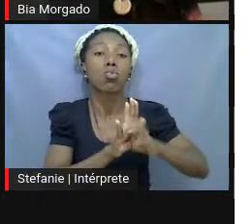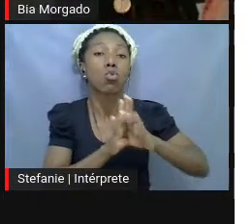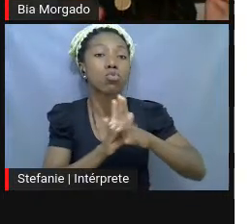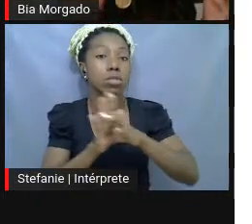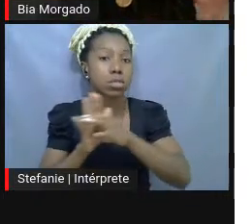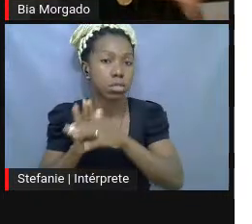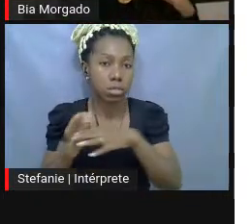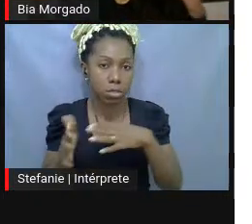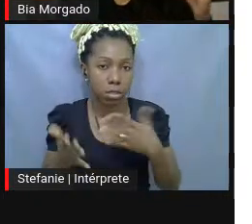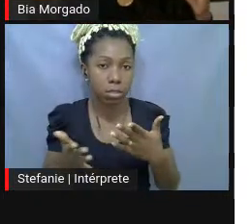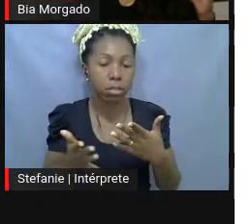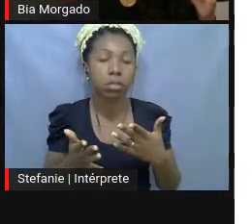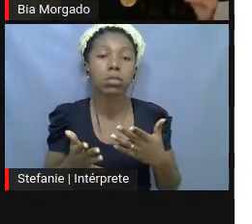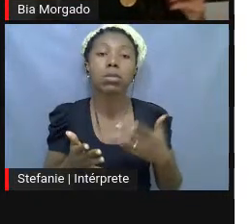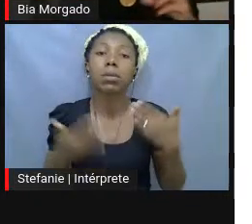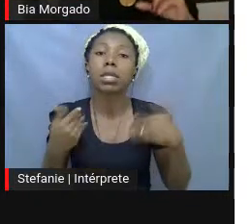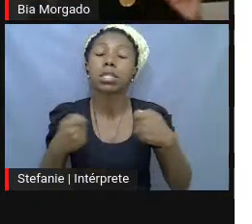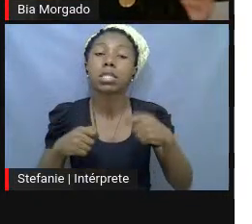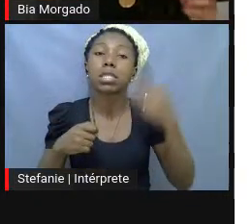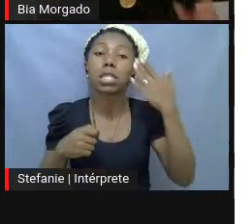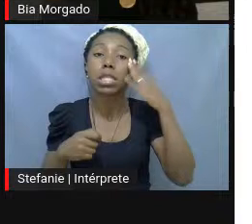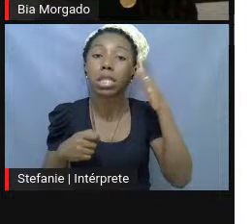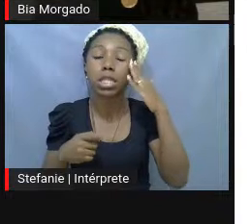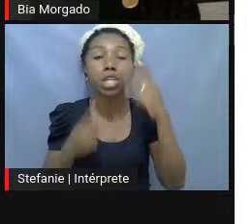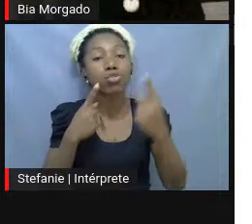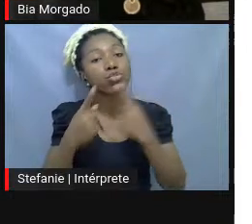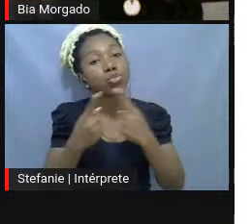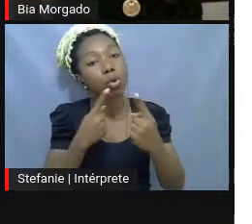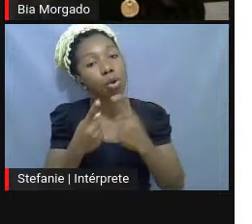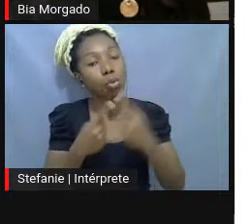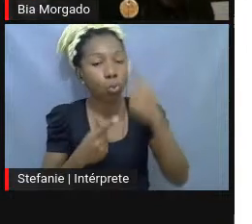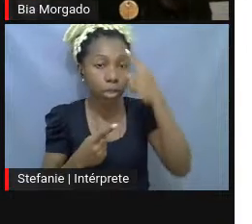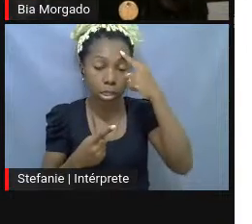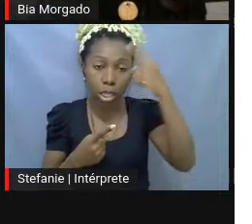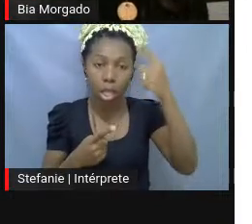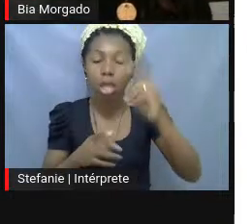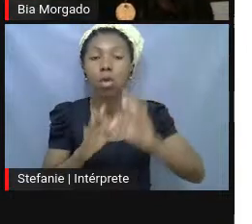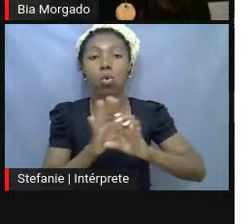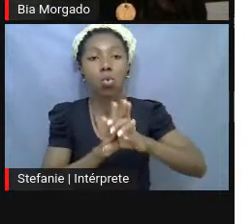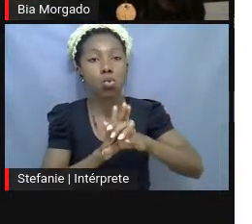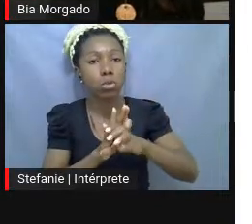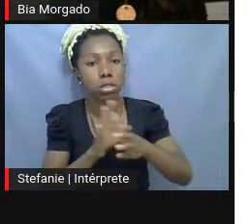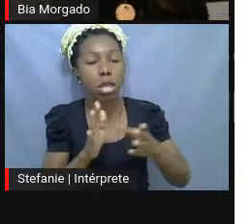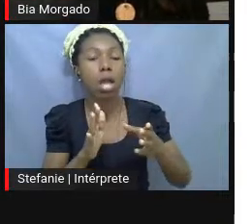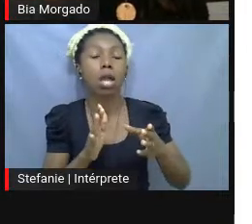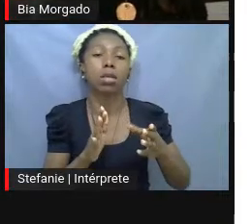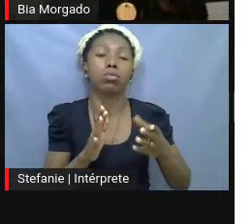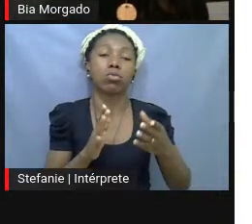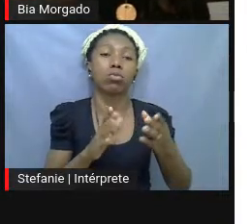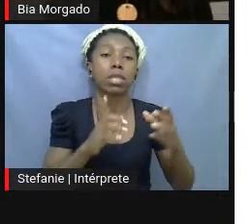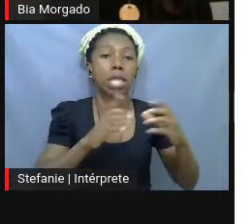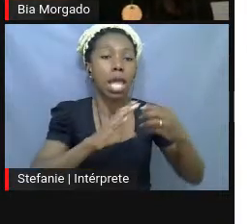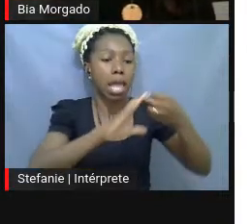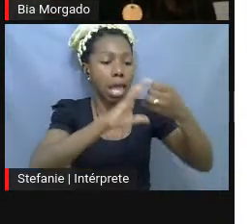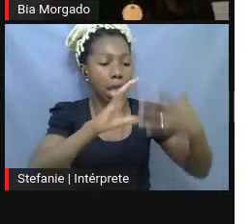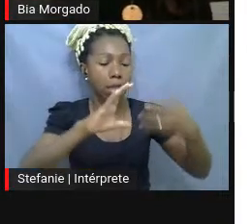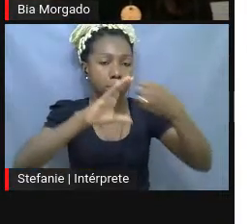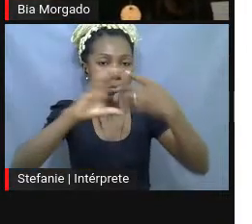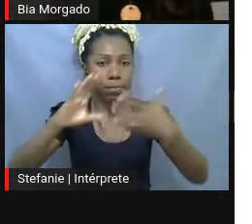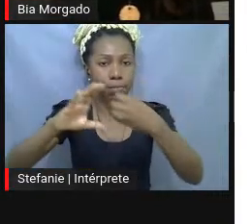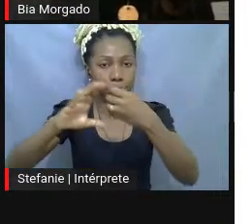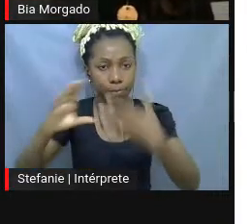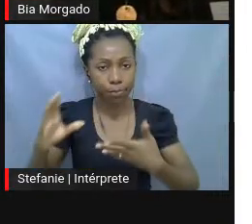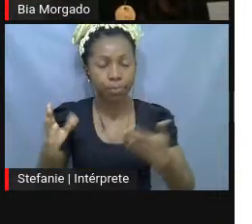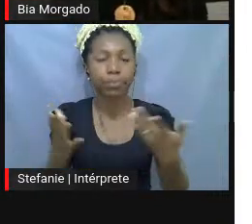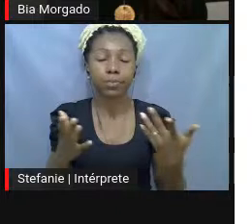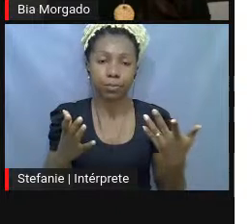então você entender esse diálogo entre as ideias, os conceitos, as categorias que ele vai criando, porque ele vê que o que existia não dá